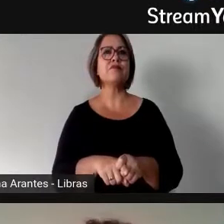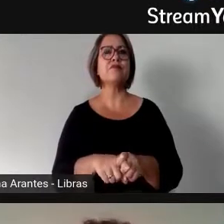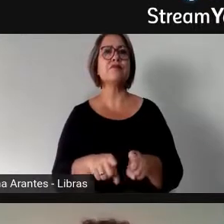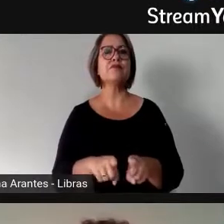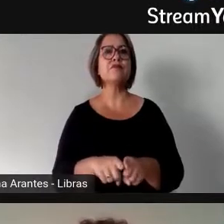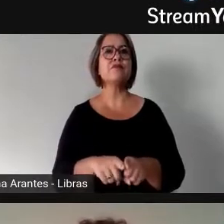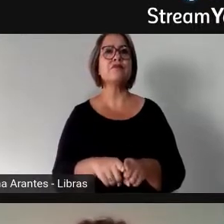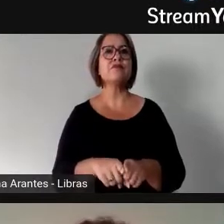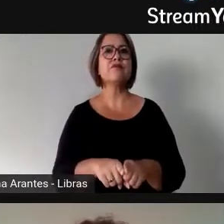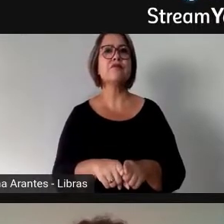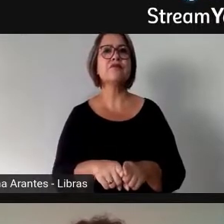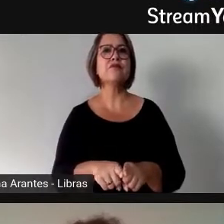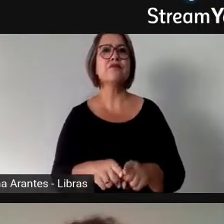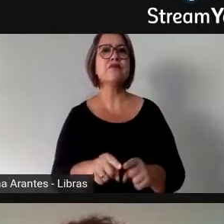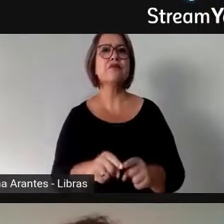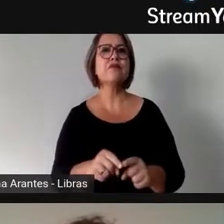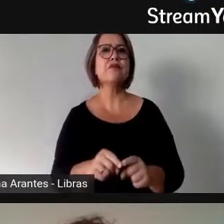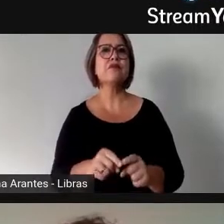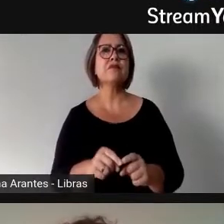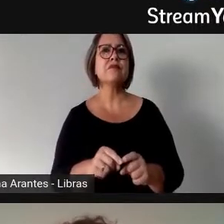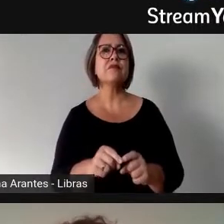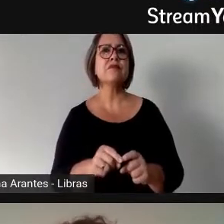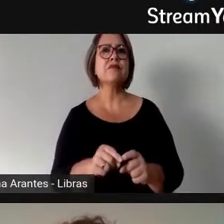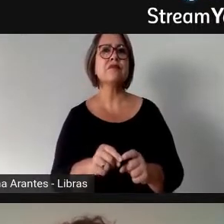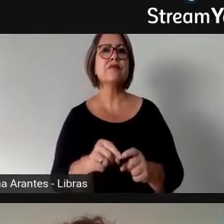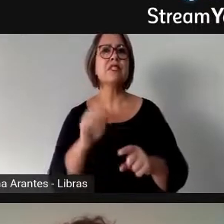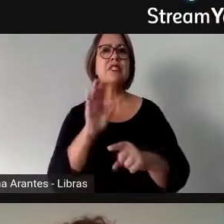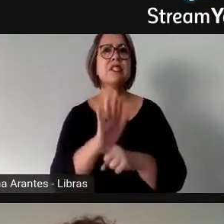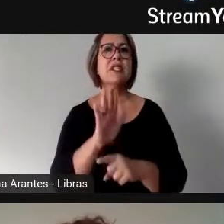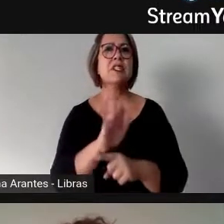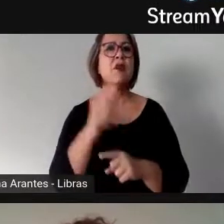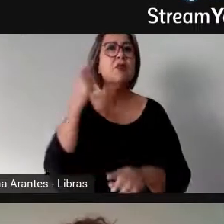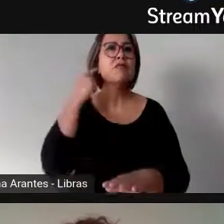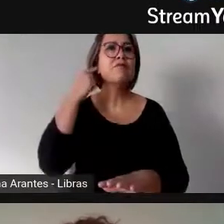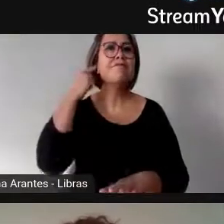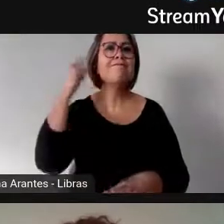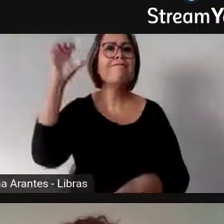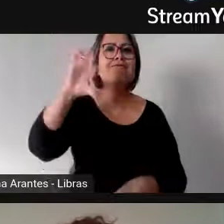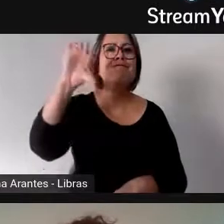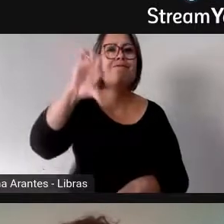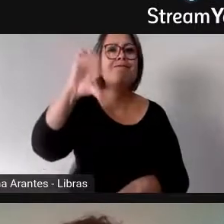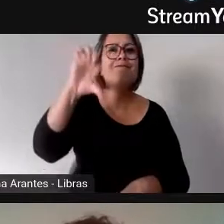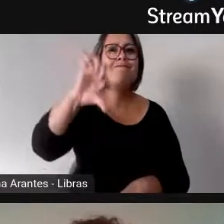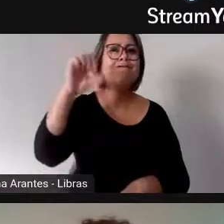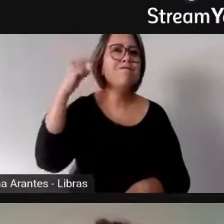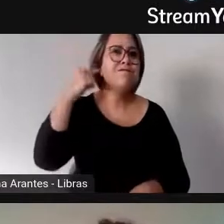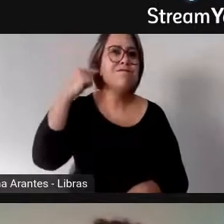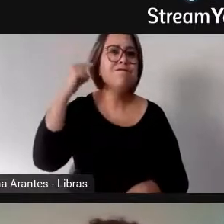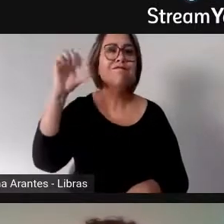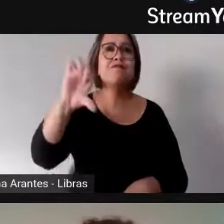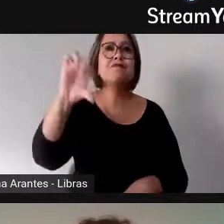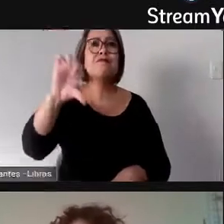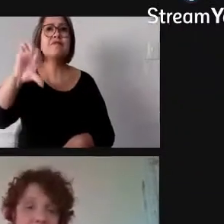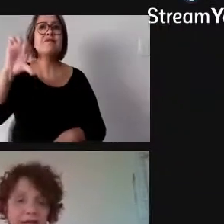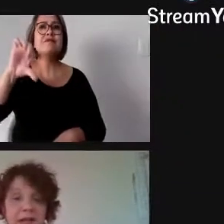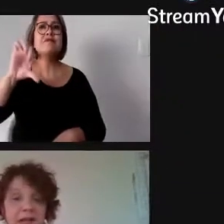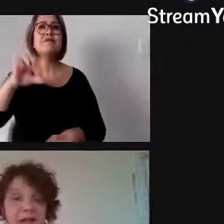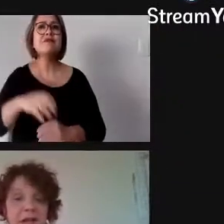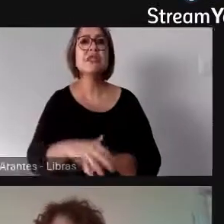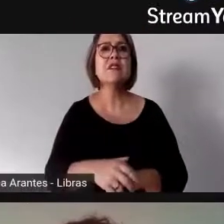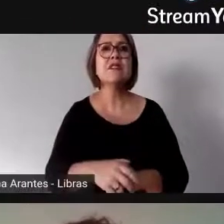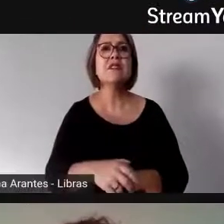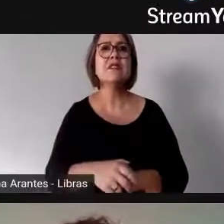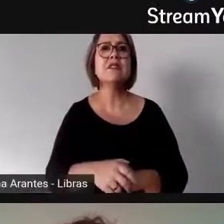mas acredito que as mulheres, as poucas mulheres que estão no Congresso, estão nas Assembleias